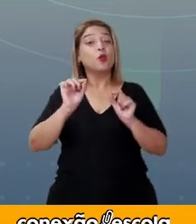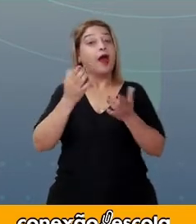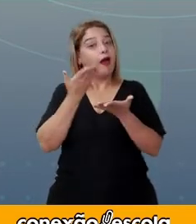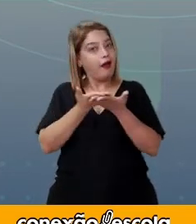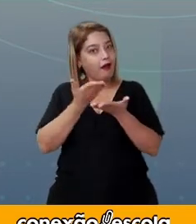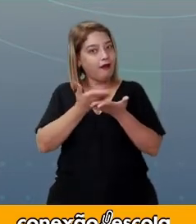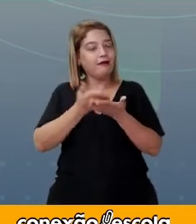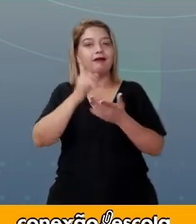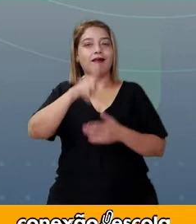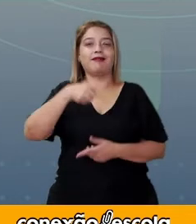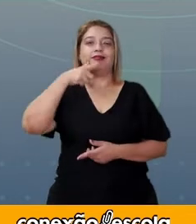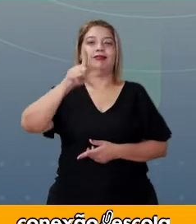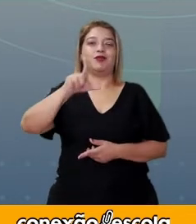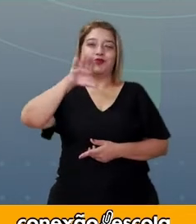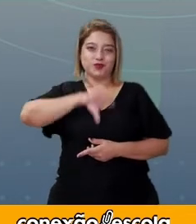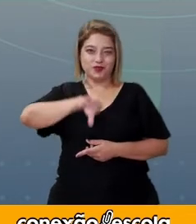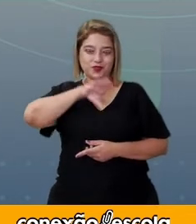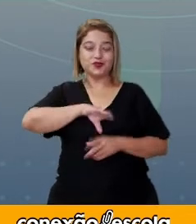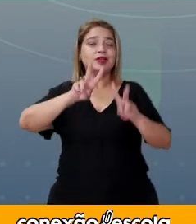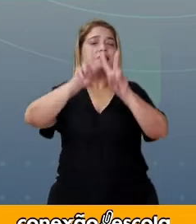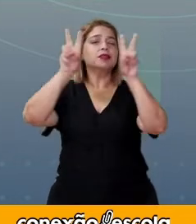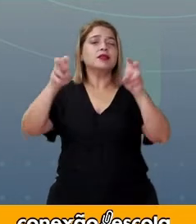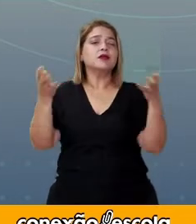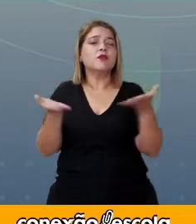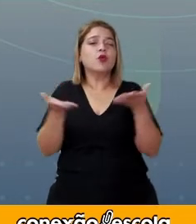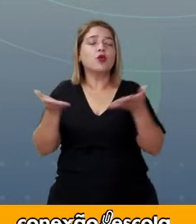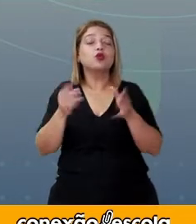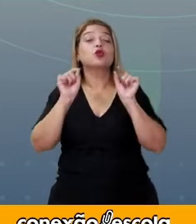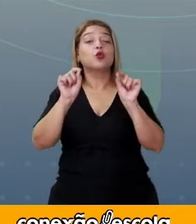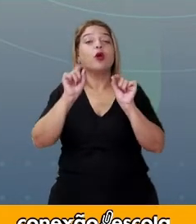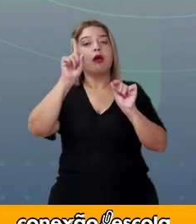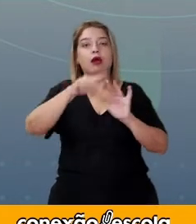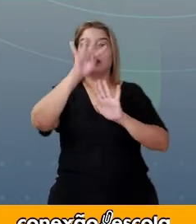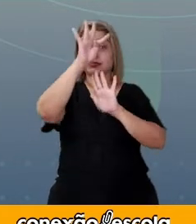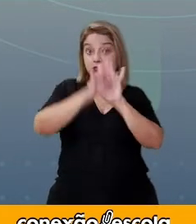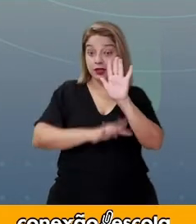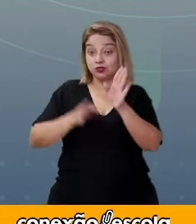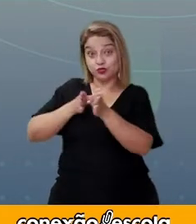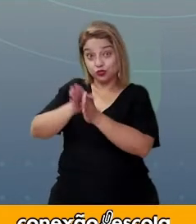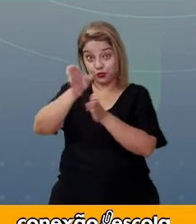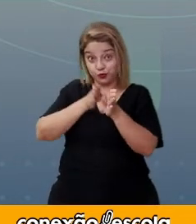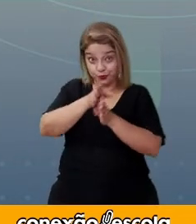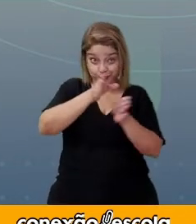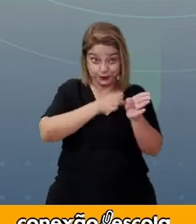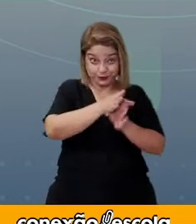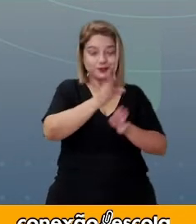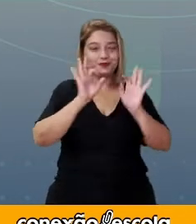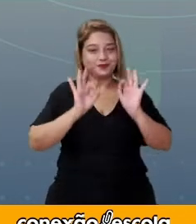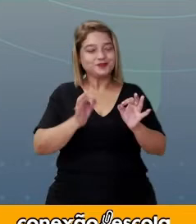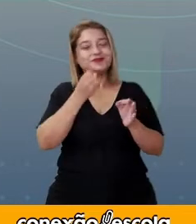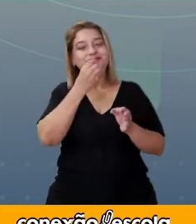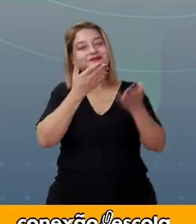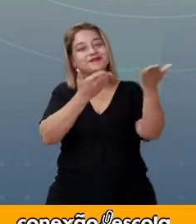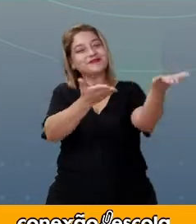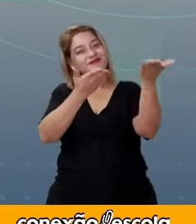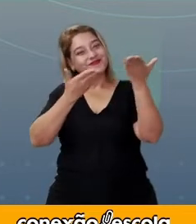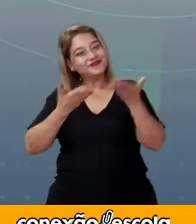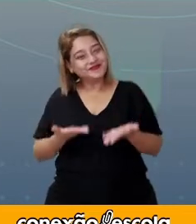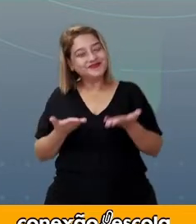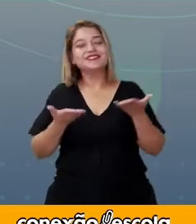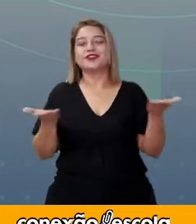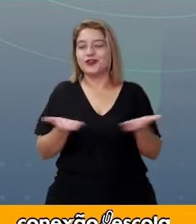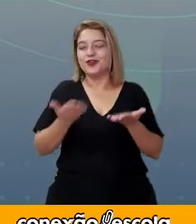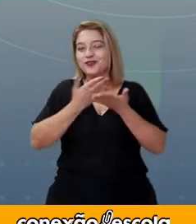para a nossa aula de língua portuguesa. O tema de hoje será textos instrucionais. Sejam todos bem